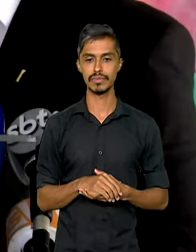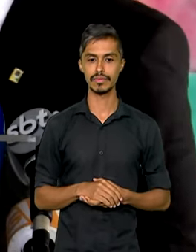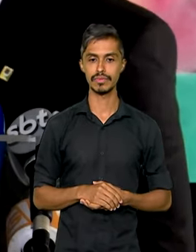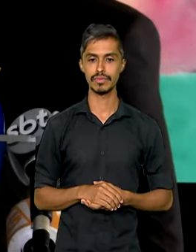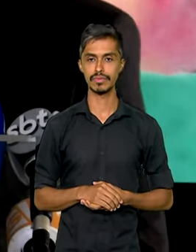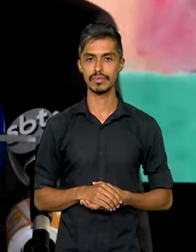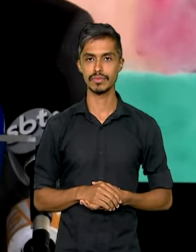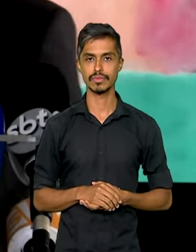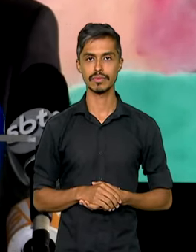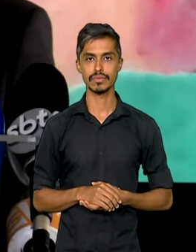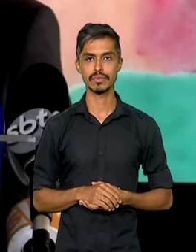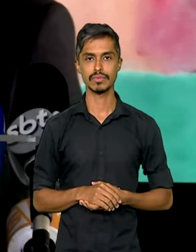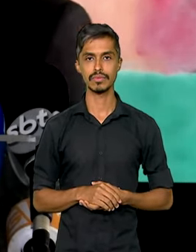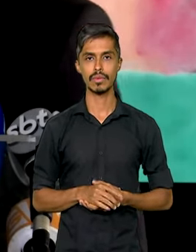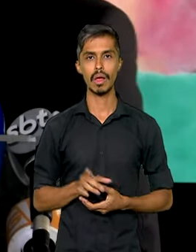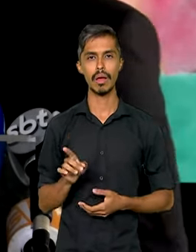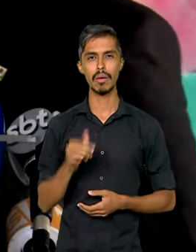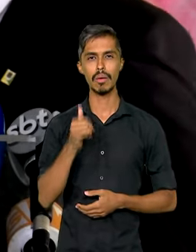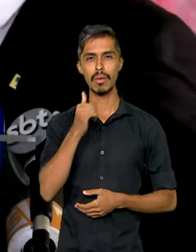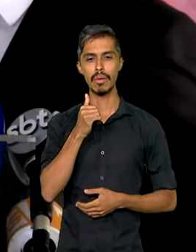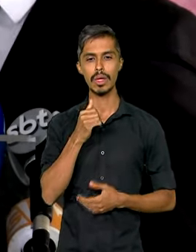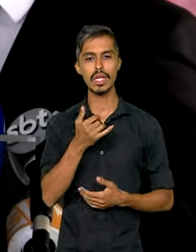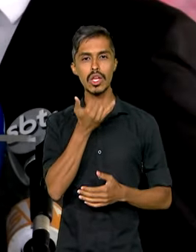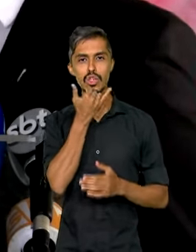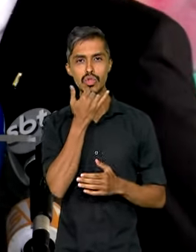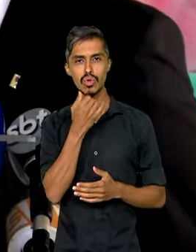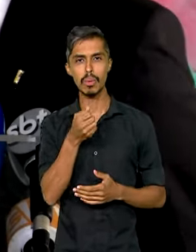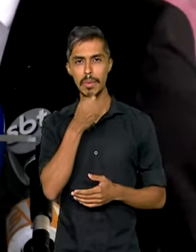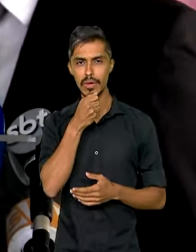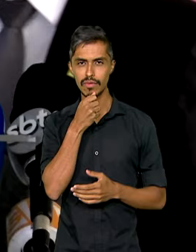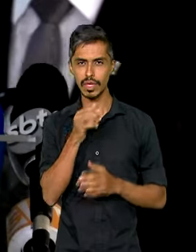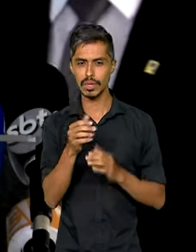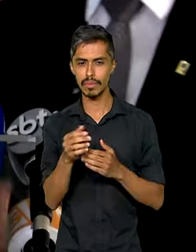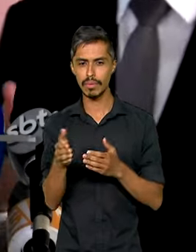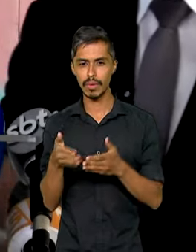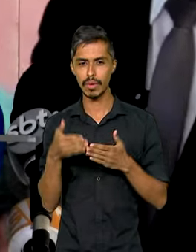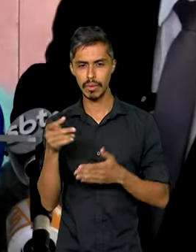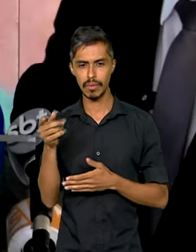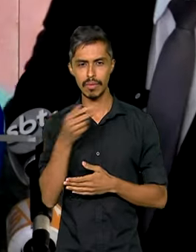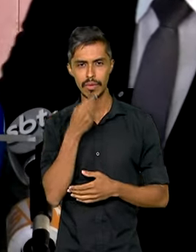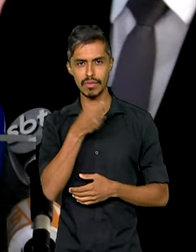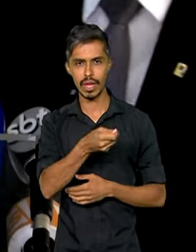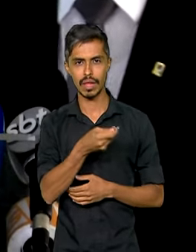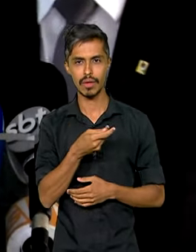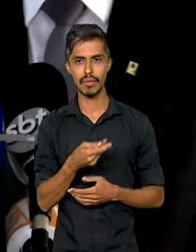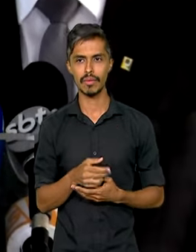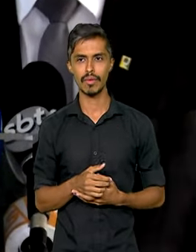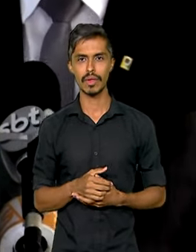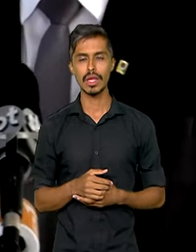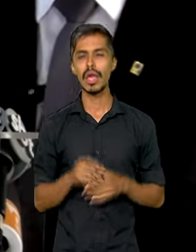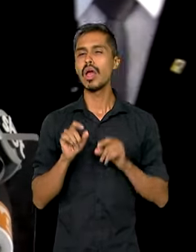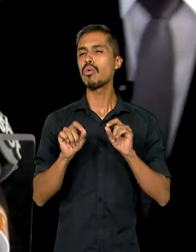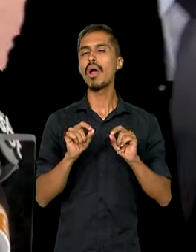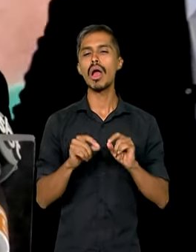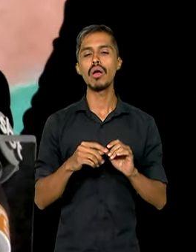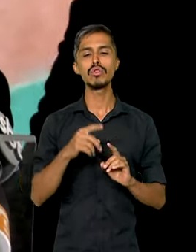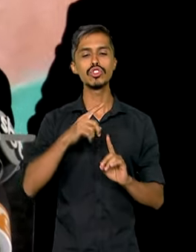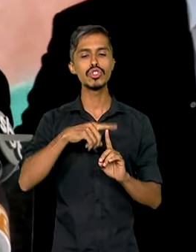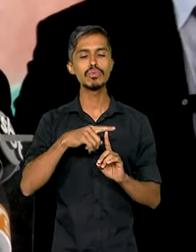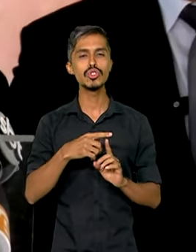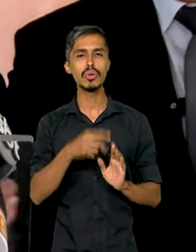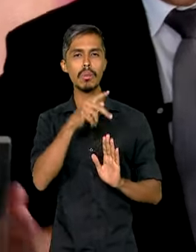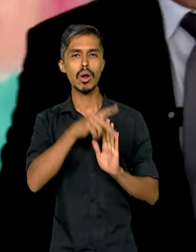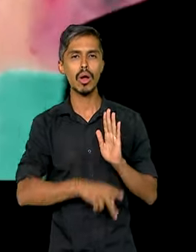Só para a gente ter uma ideia, só para explicar, que de informação do programa, que tipo de programa, só para a gente